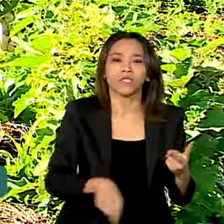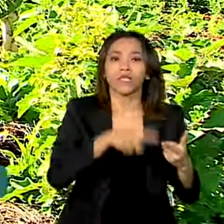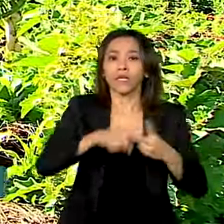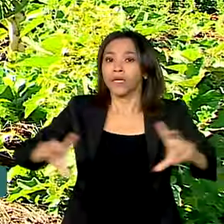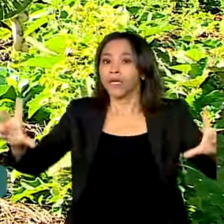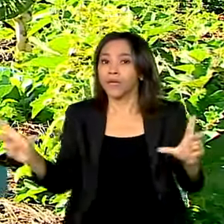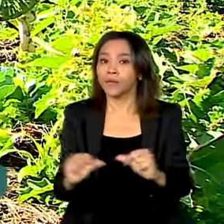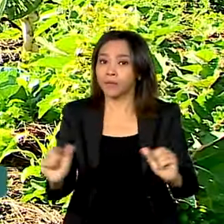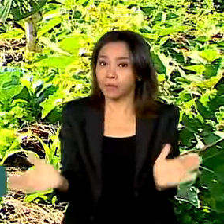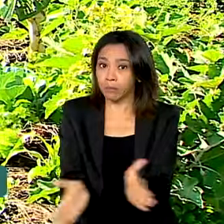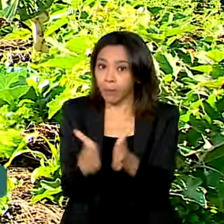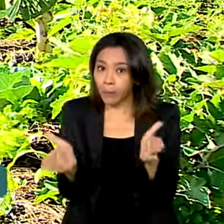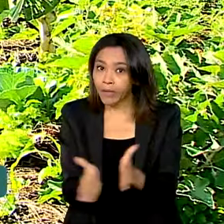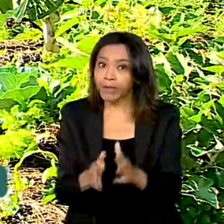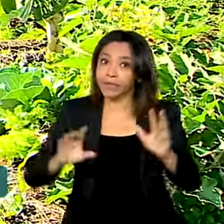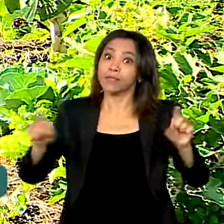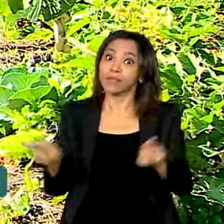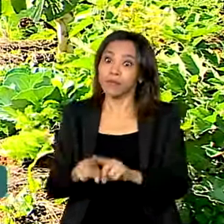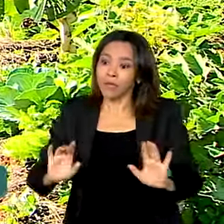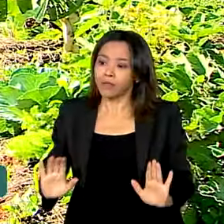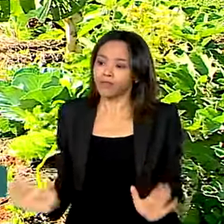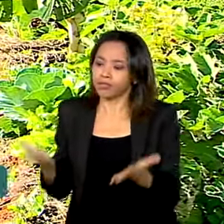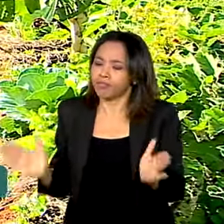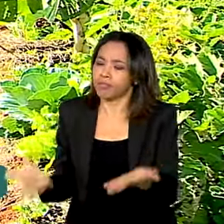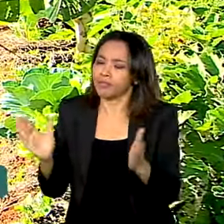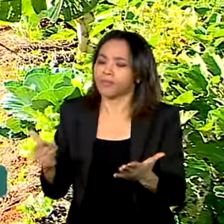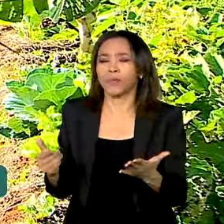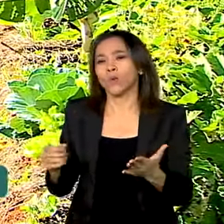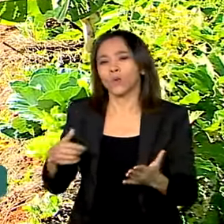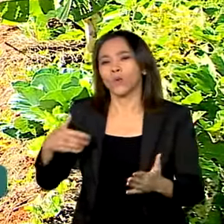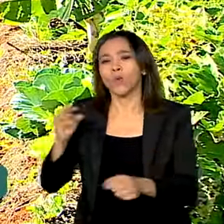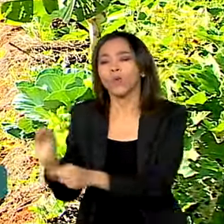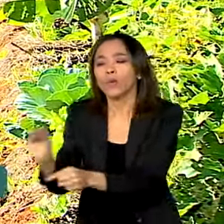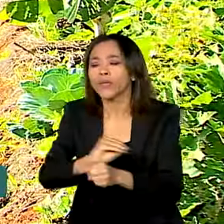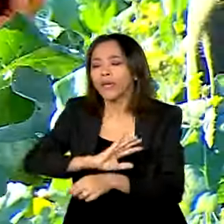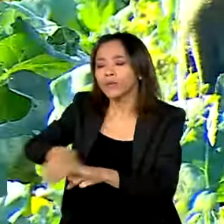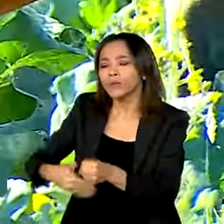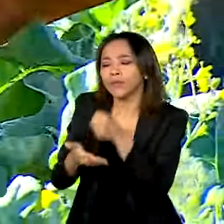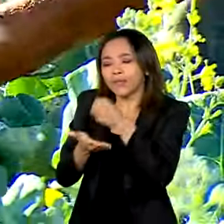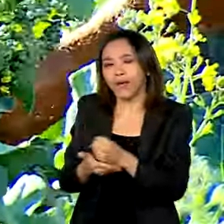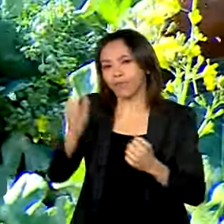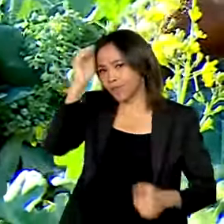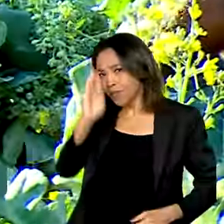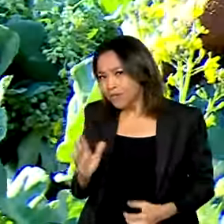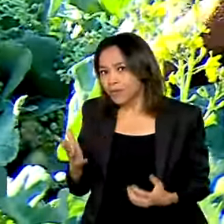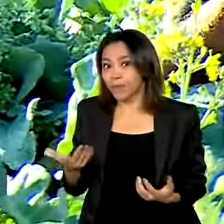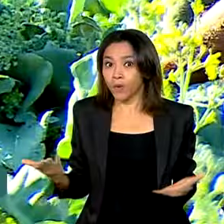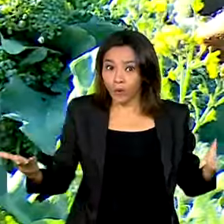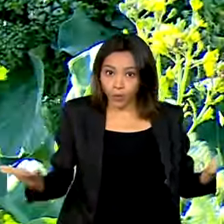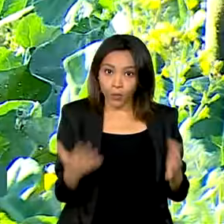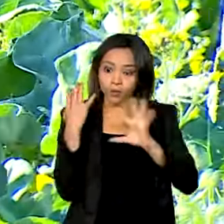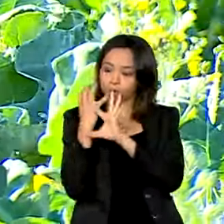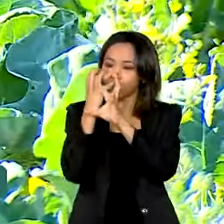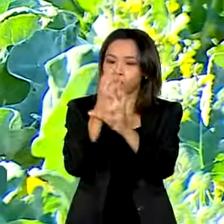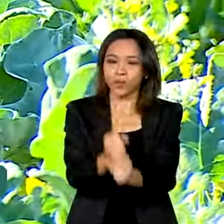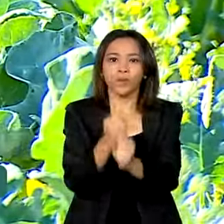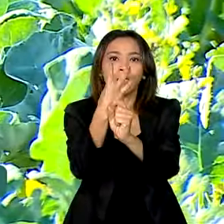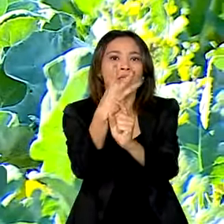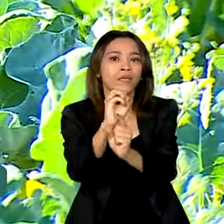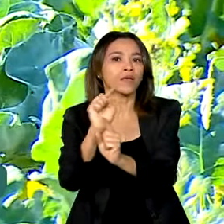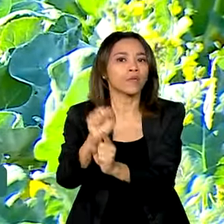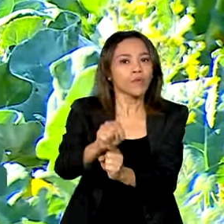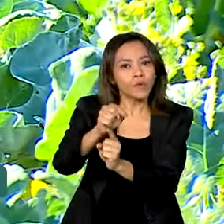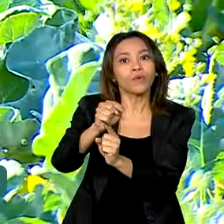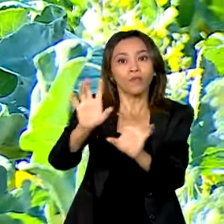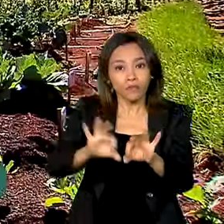pobreza e no fomento ao desenvolvimento sustentável do país. Hoje, 30 mil famílias são